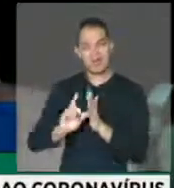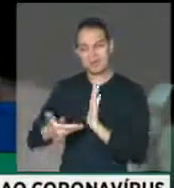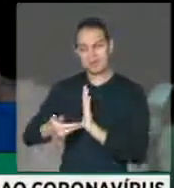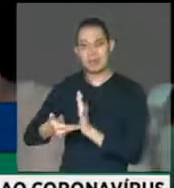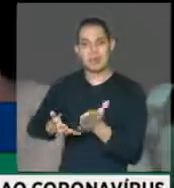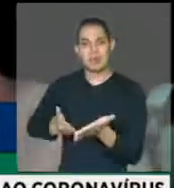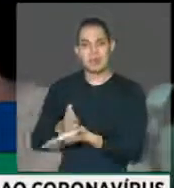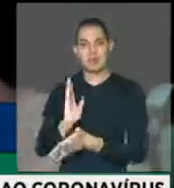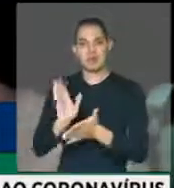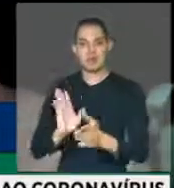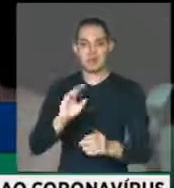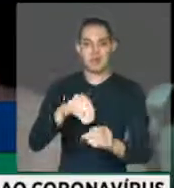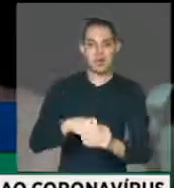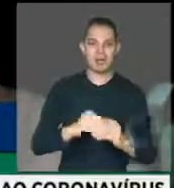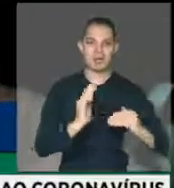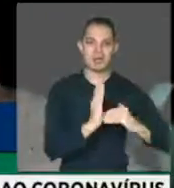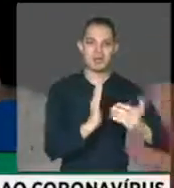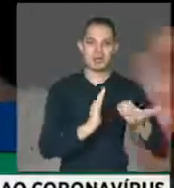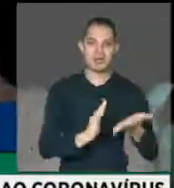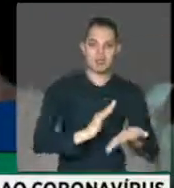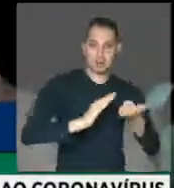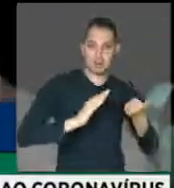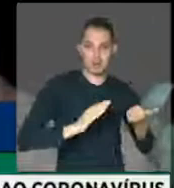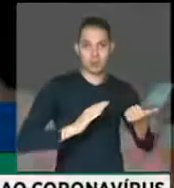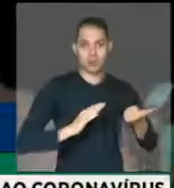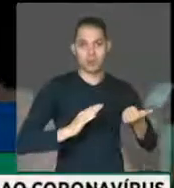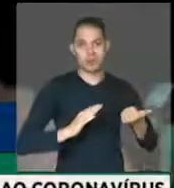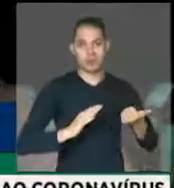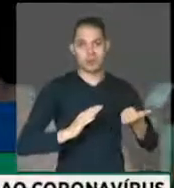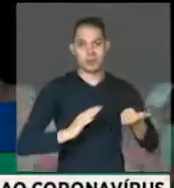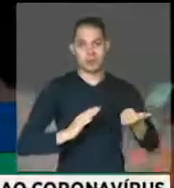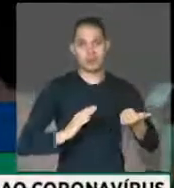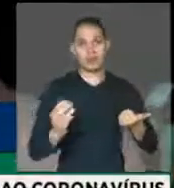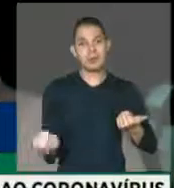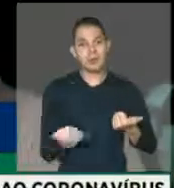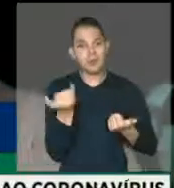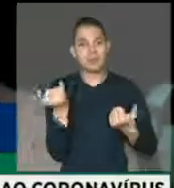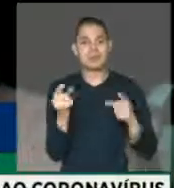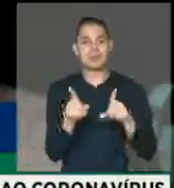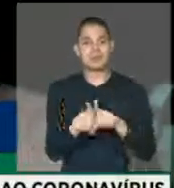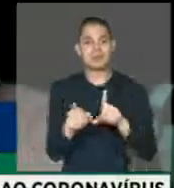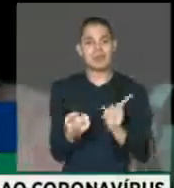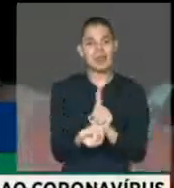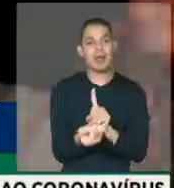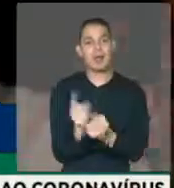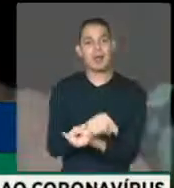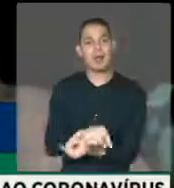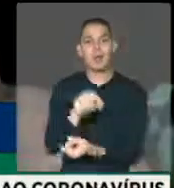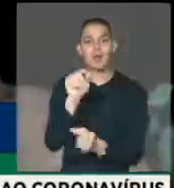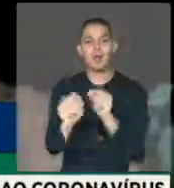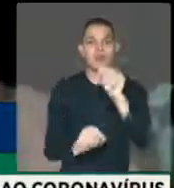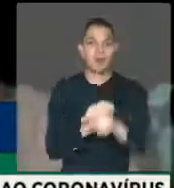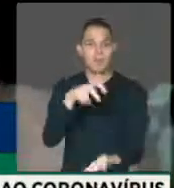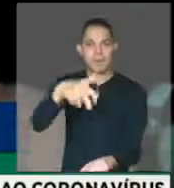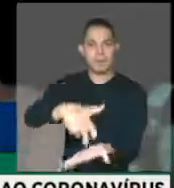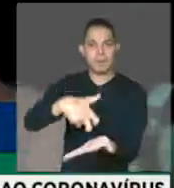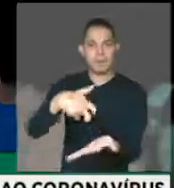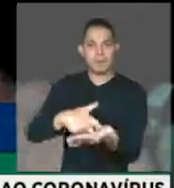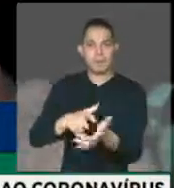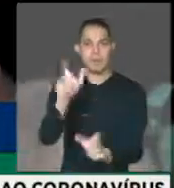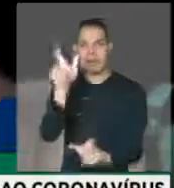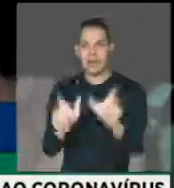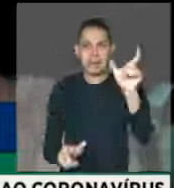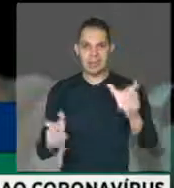Câmara e foi retirado no Senado. A importância também de contrapartidas, como as que penalizam os servidores